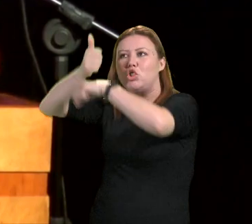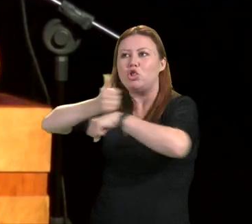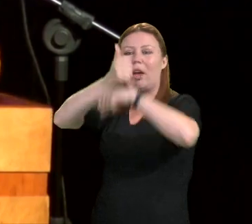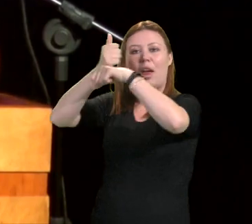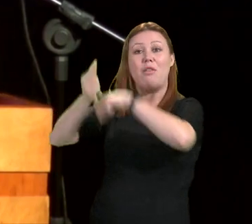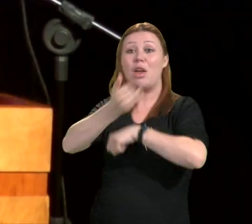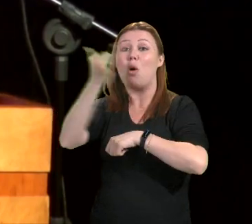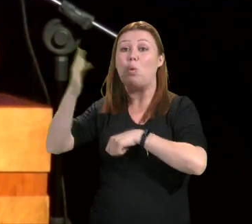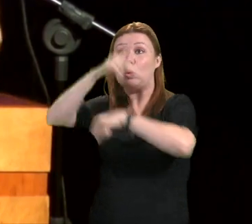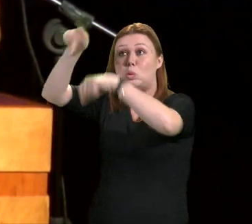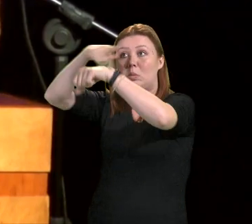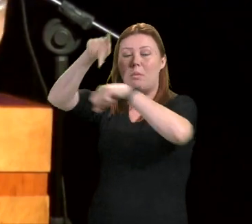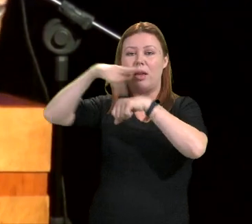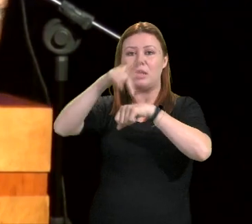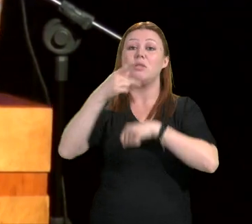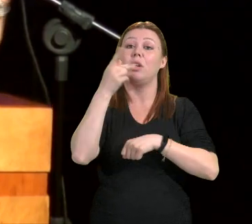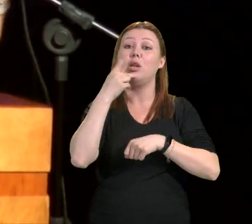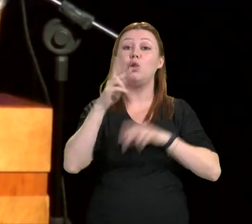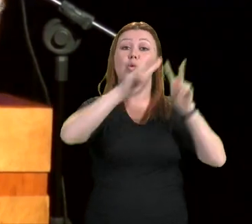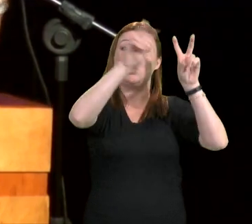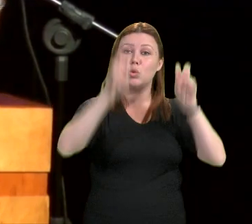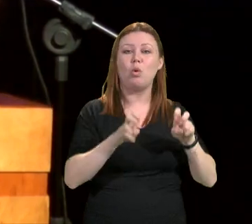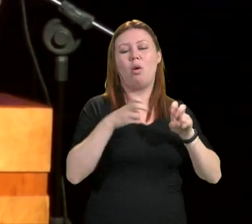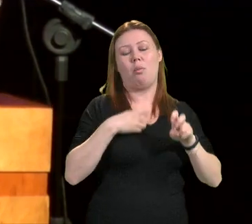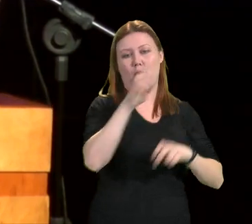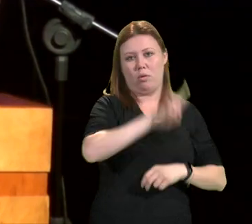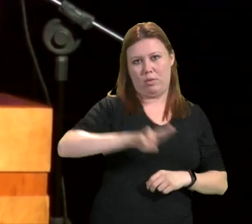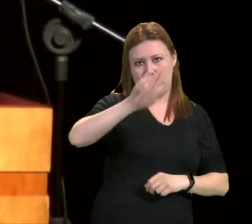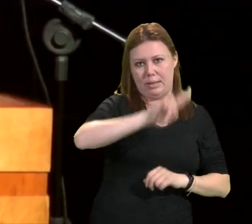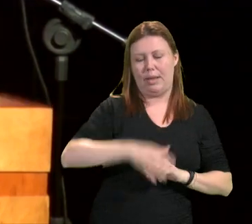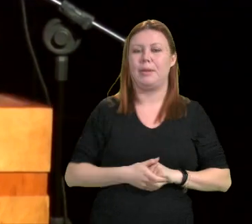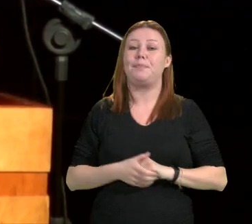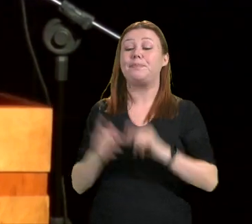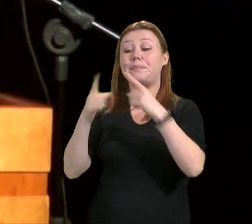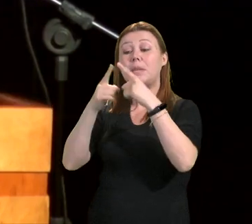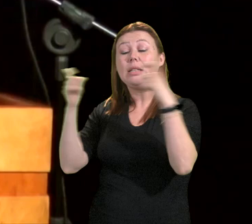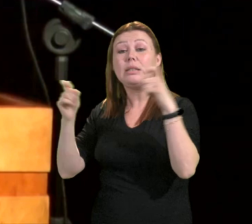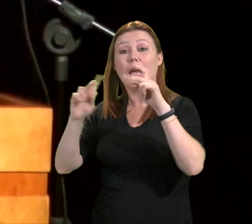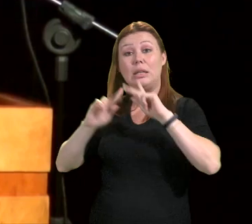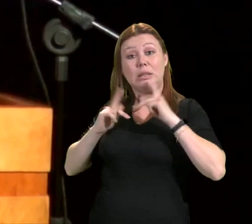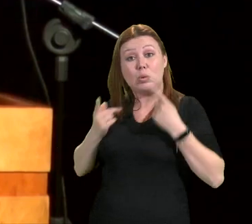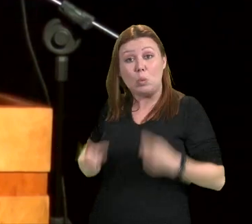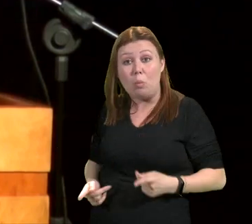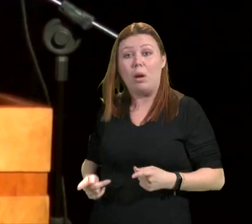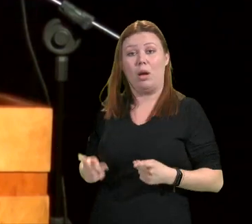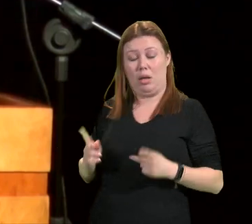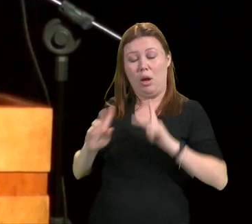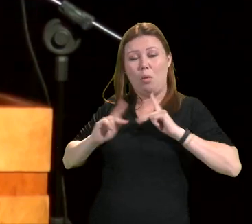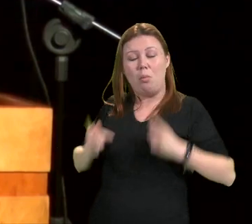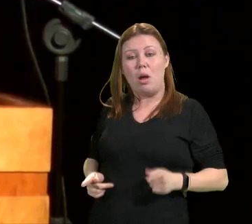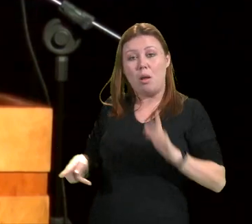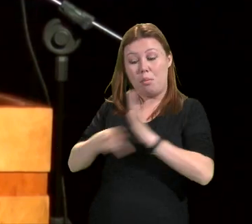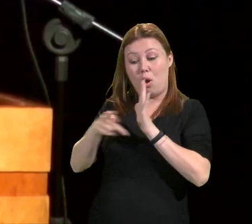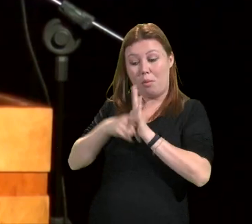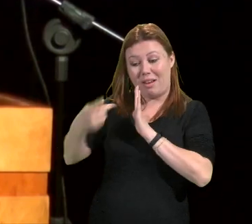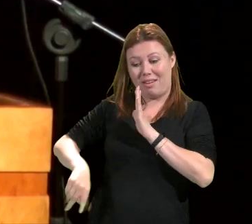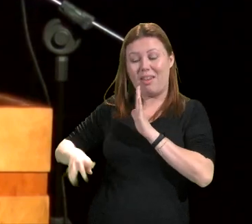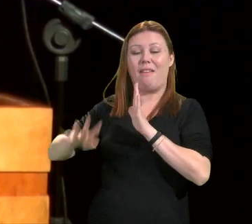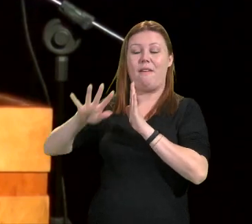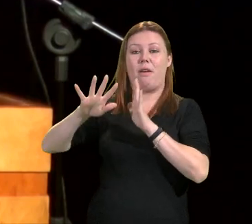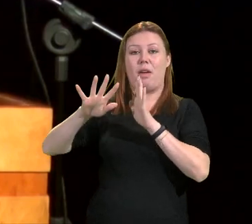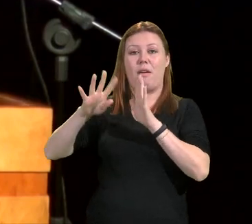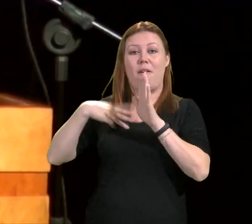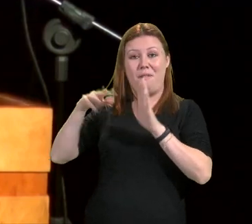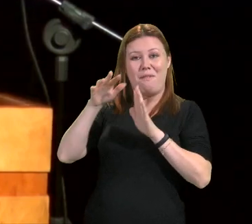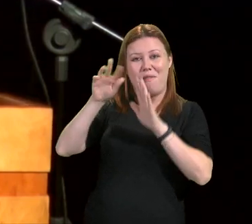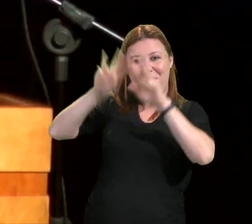relação às humanidades. As ciências humanas, as humanidades na Universidade Federal do Paraná completaram, no